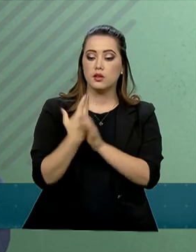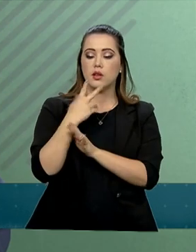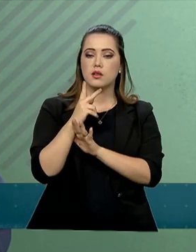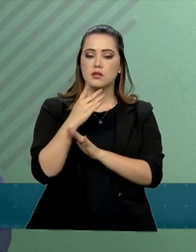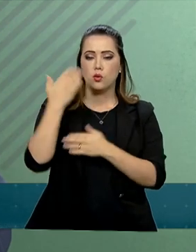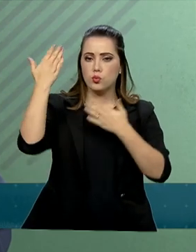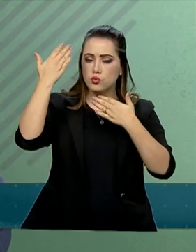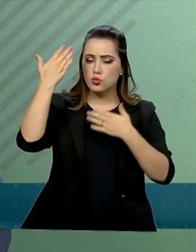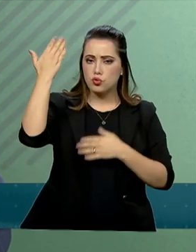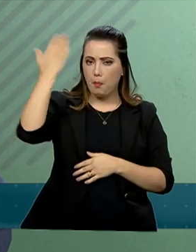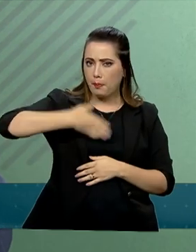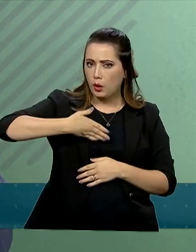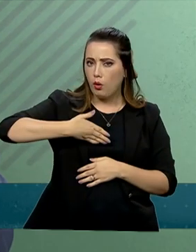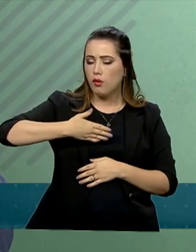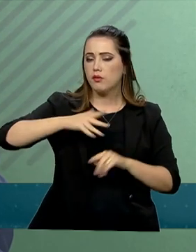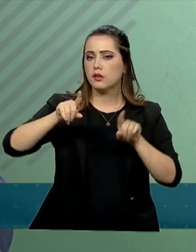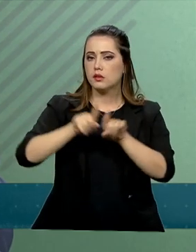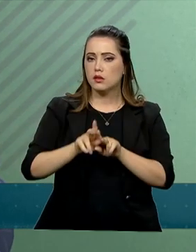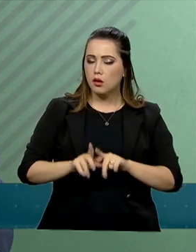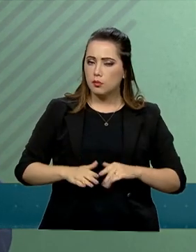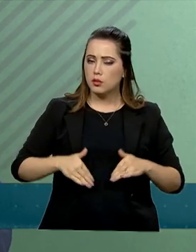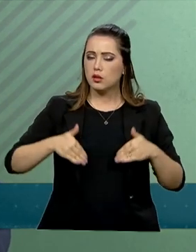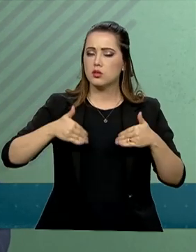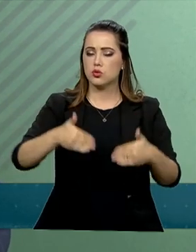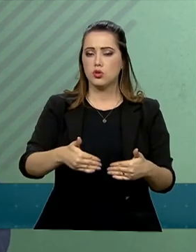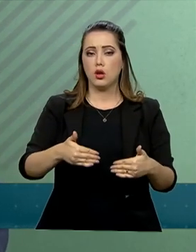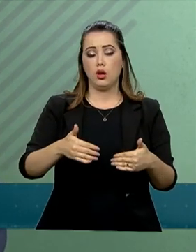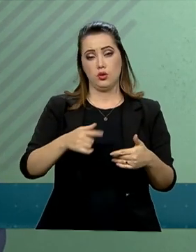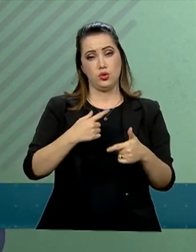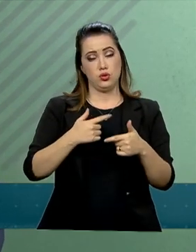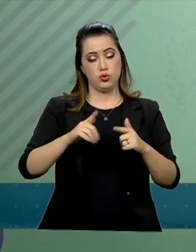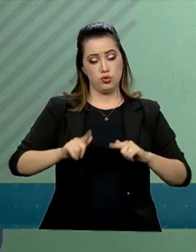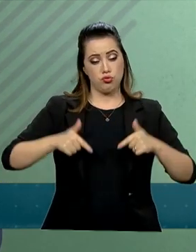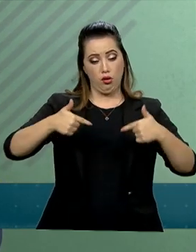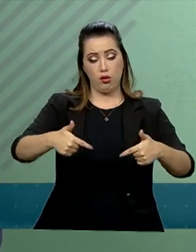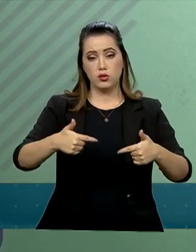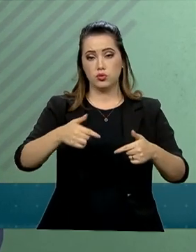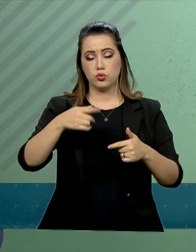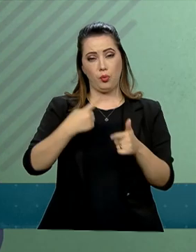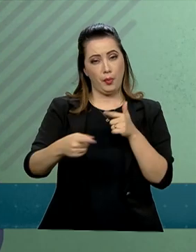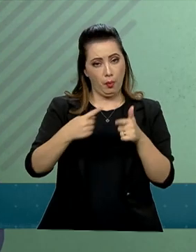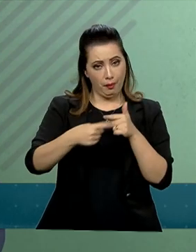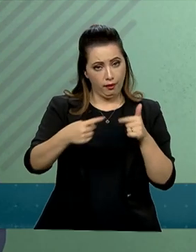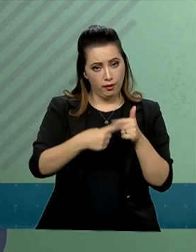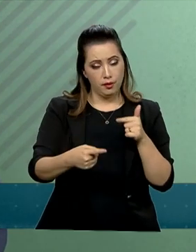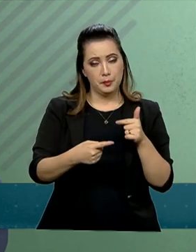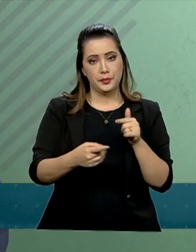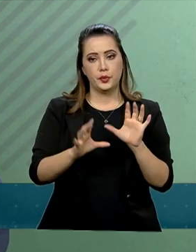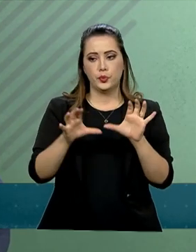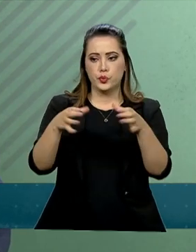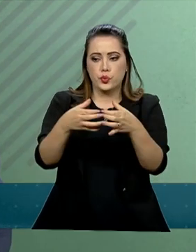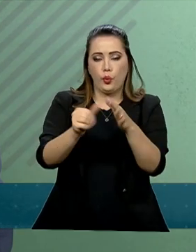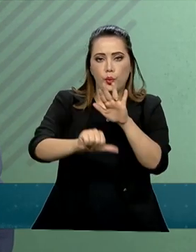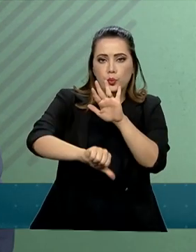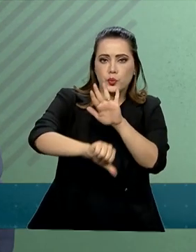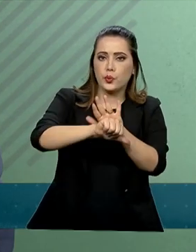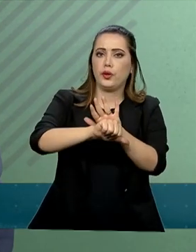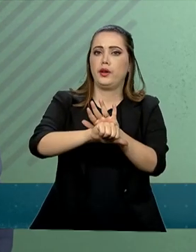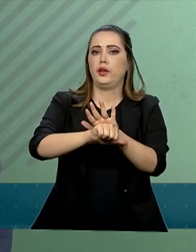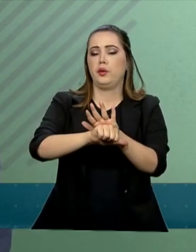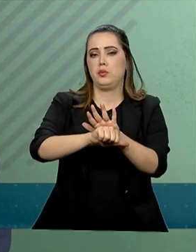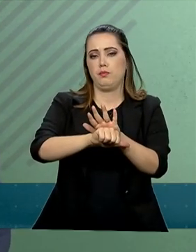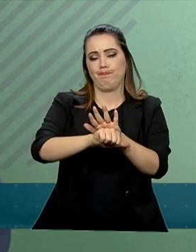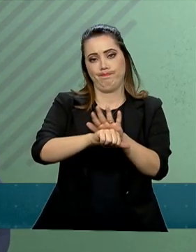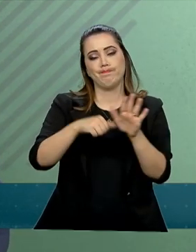provas e no enfrentamento às organizações criminosas. A decisão dos critérios considerou as